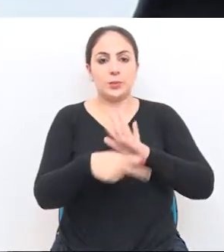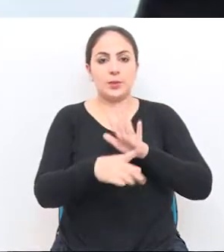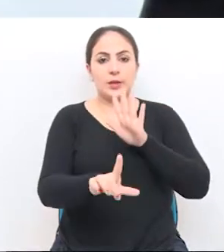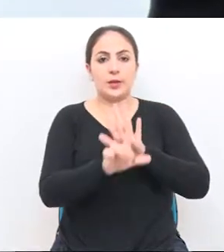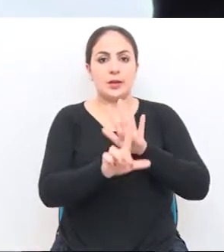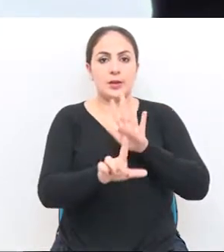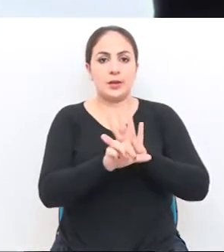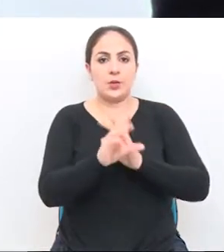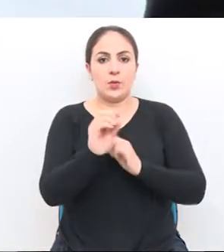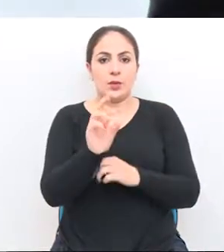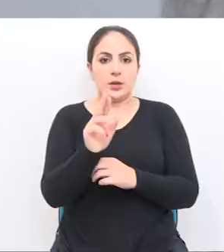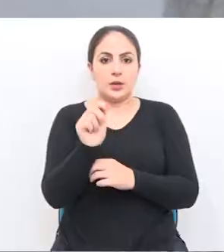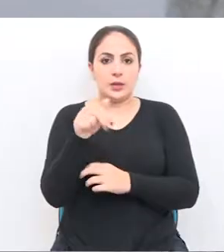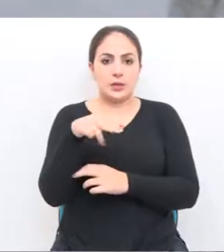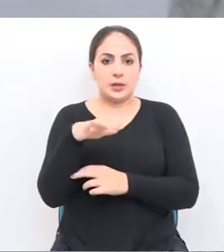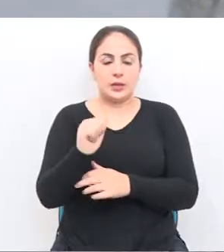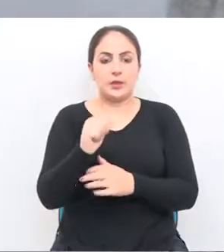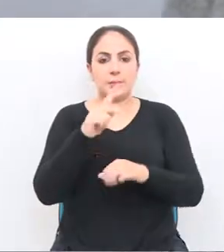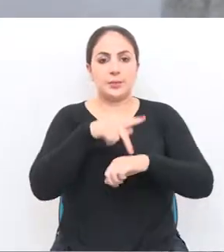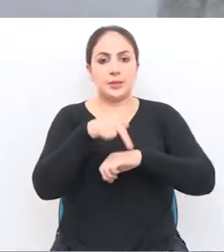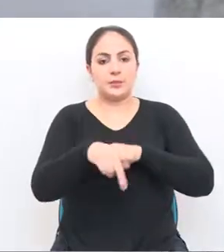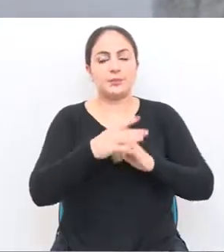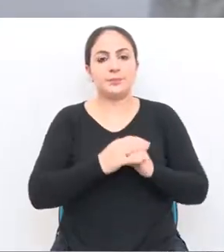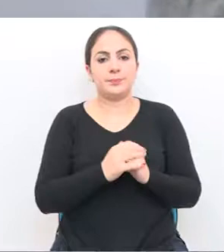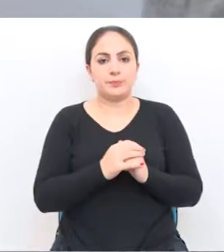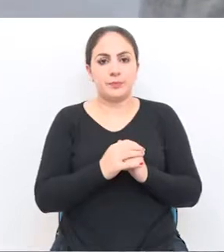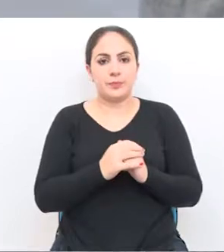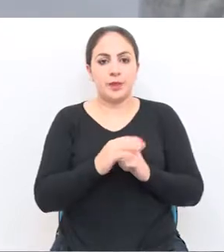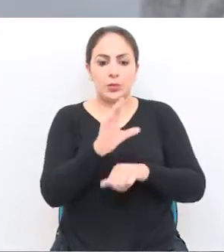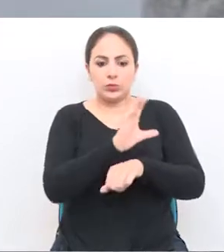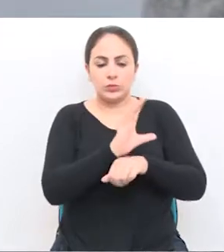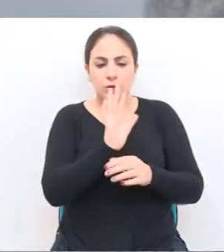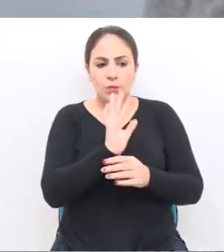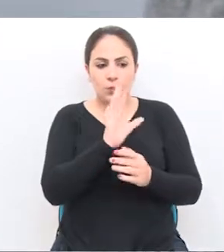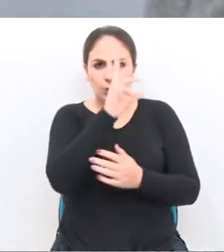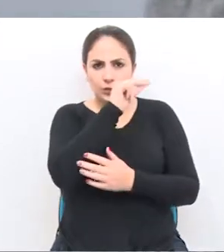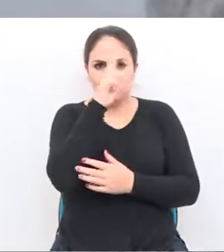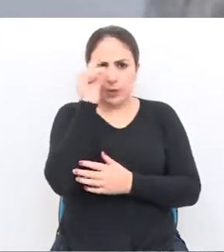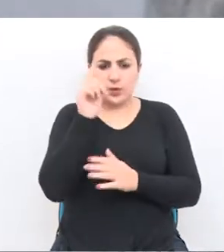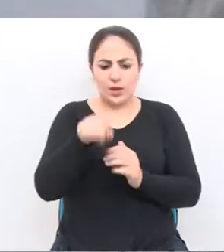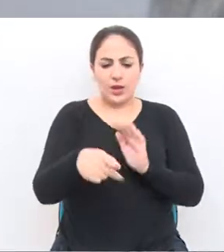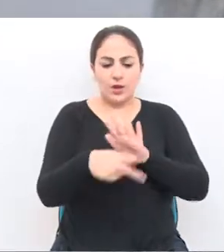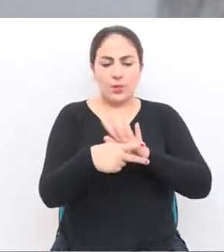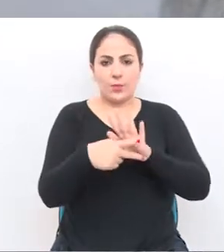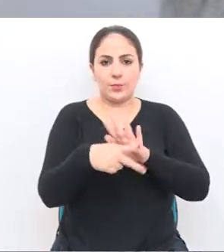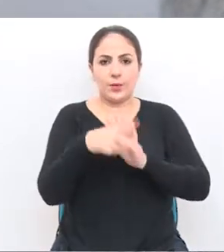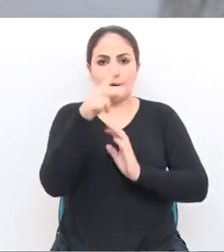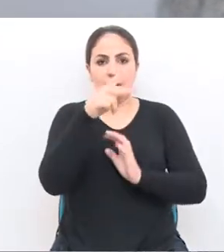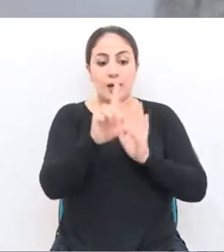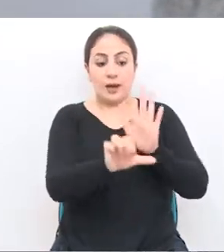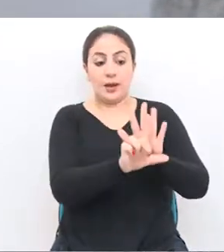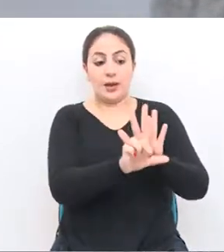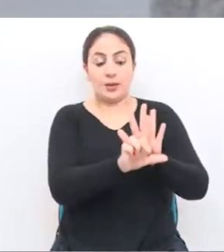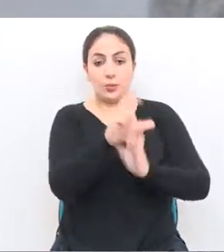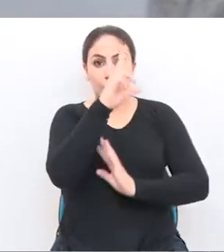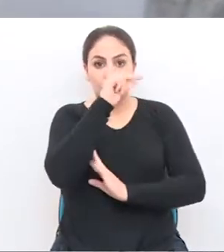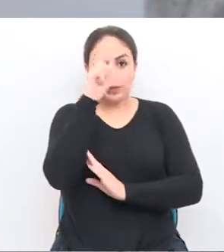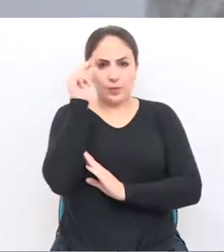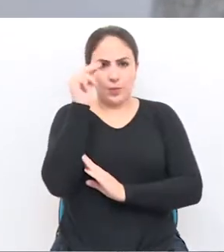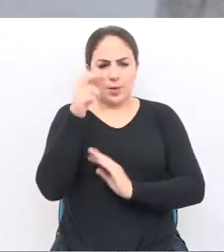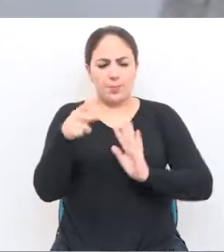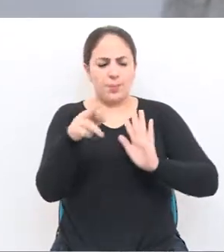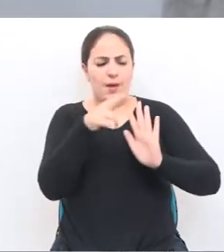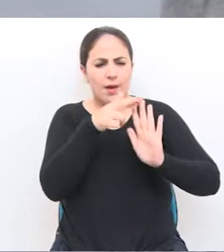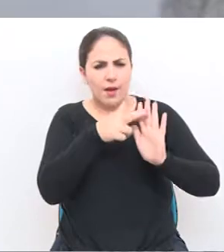orgânica de passo fundo. A constituição municipal, que é a lei orgânica, ela é o que rege todo o funcionamento do